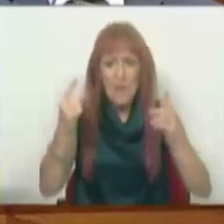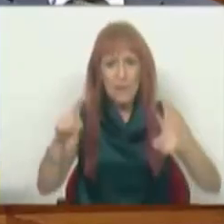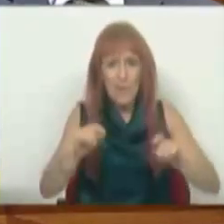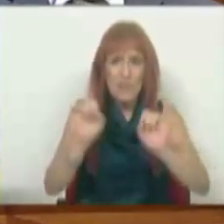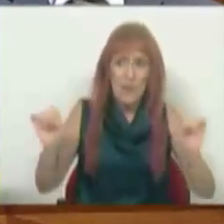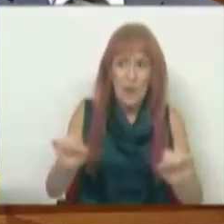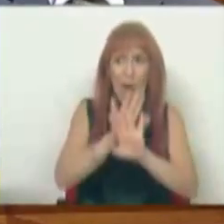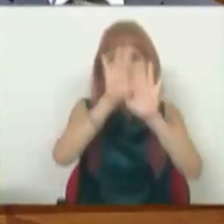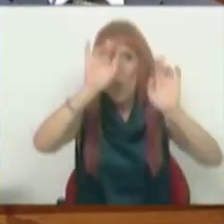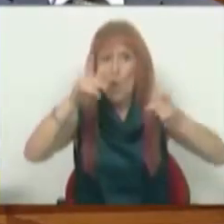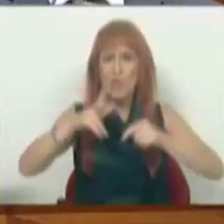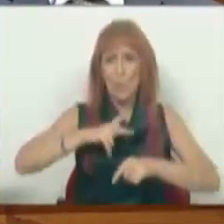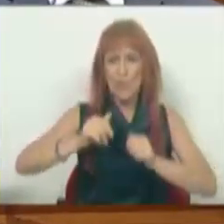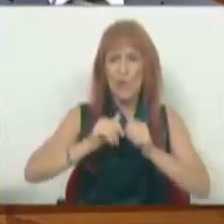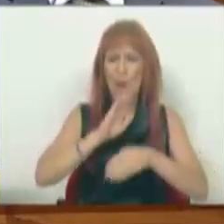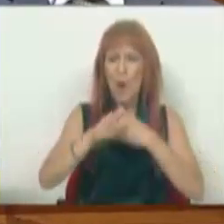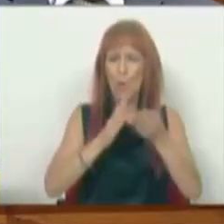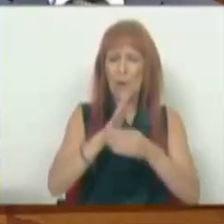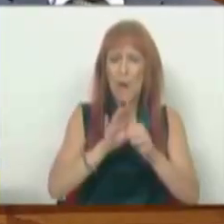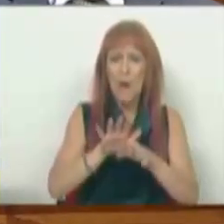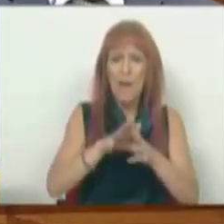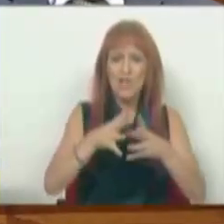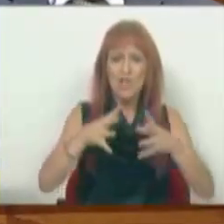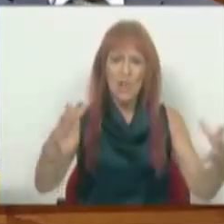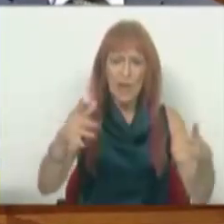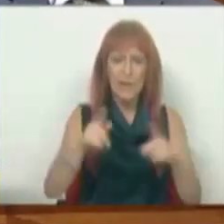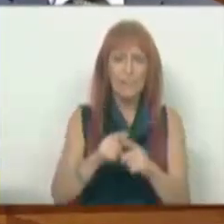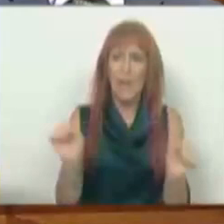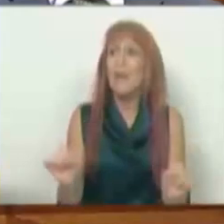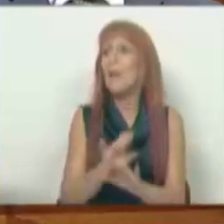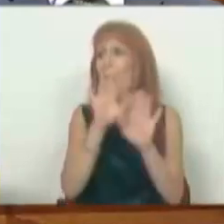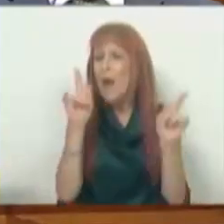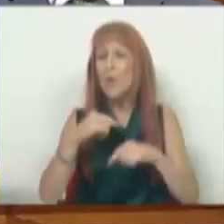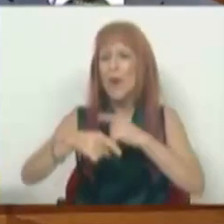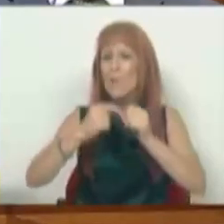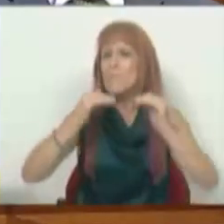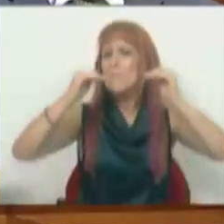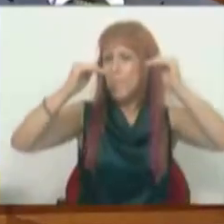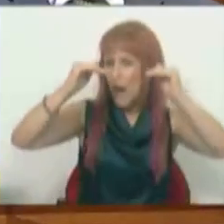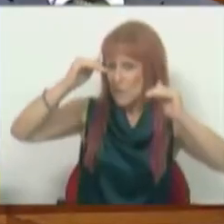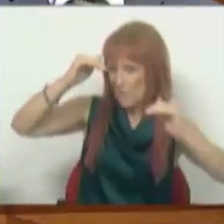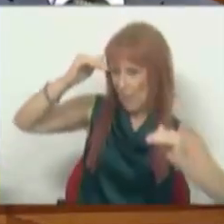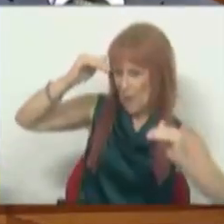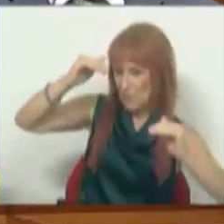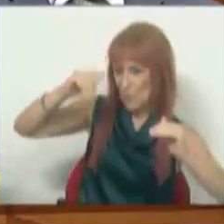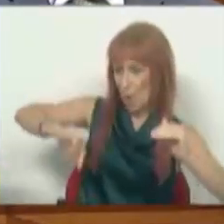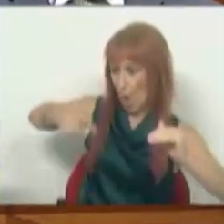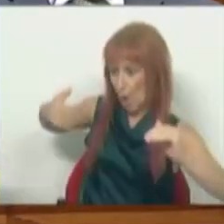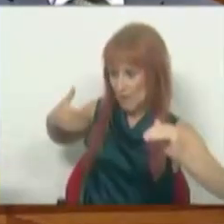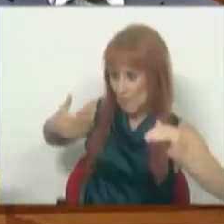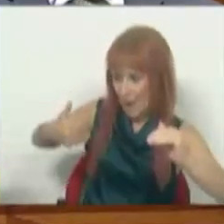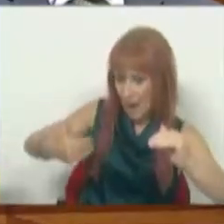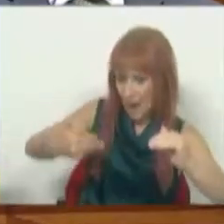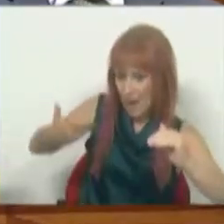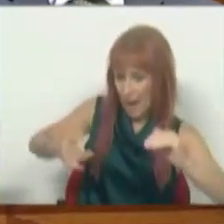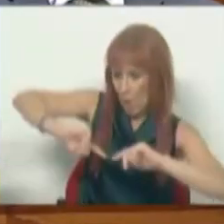claro é que Portugal vai continuar a crescer, obviamente a um ritmo inferior ao ritmo de crescimento